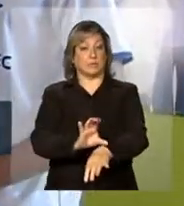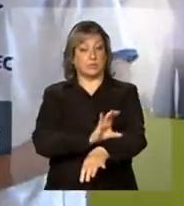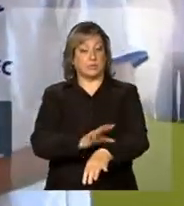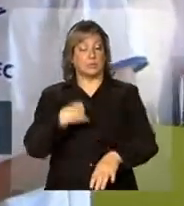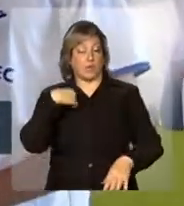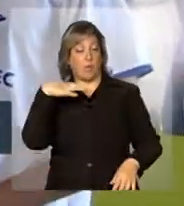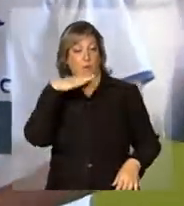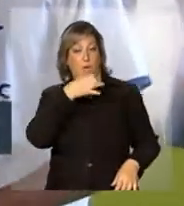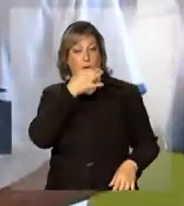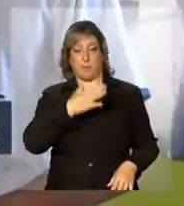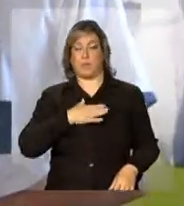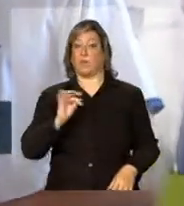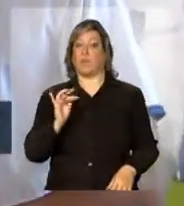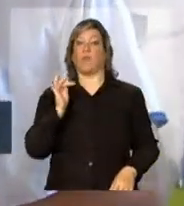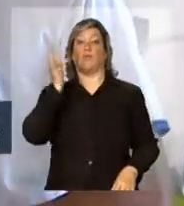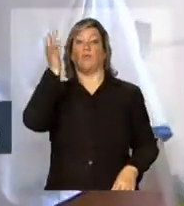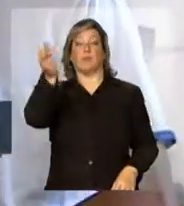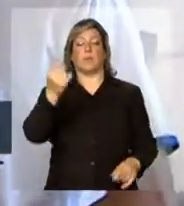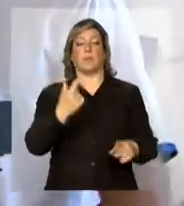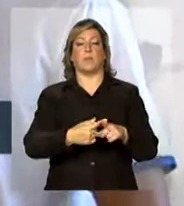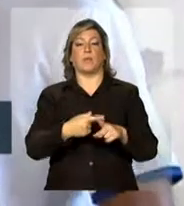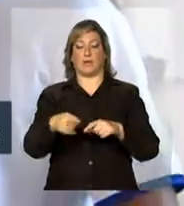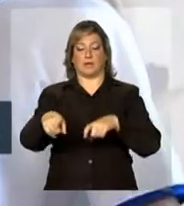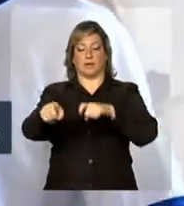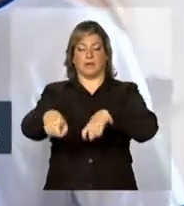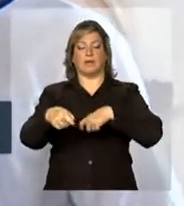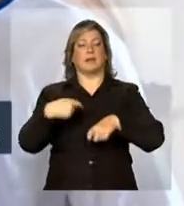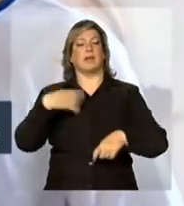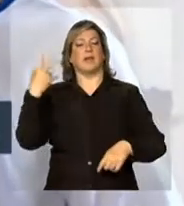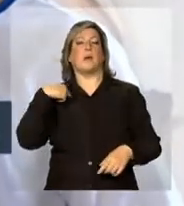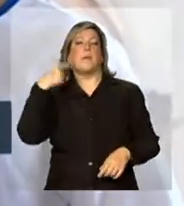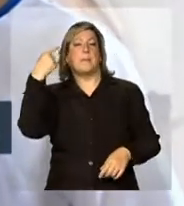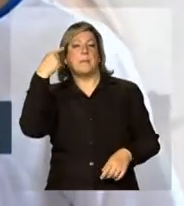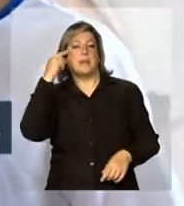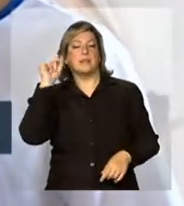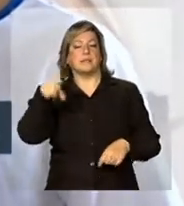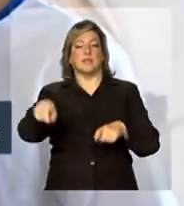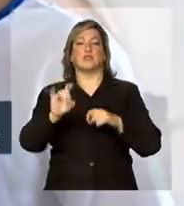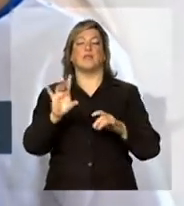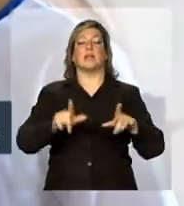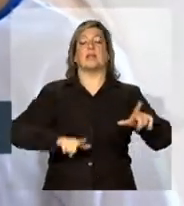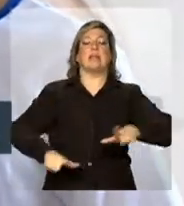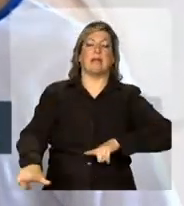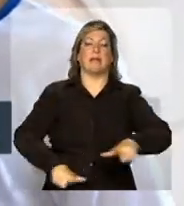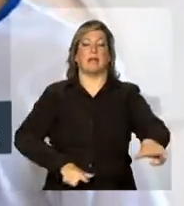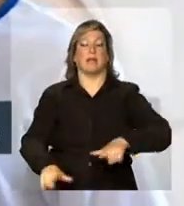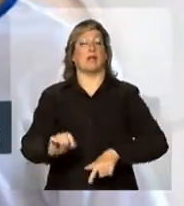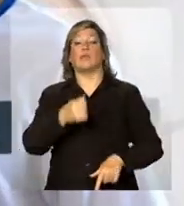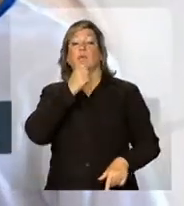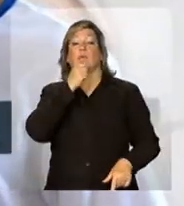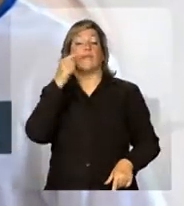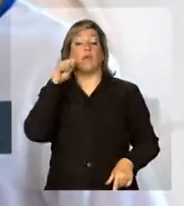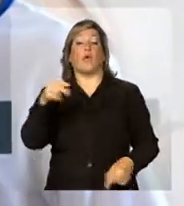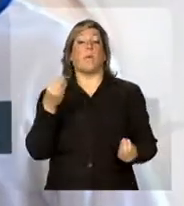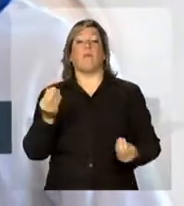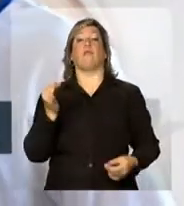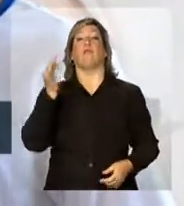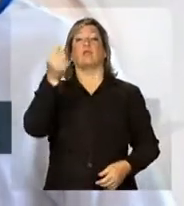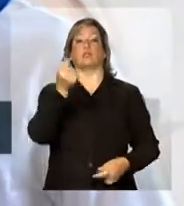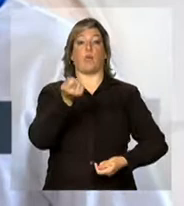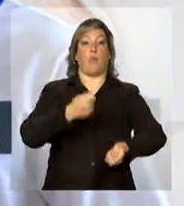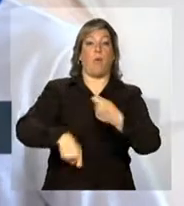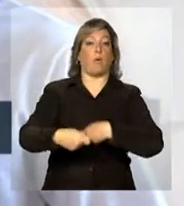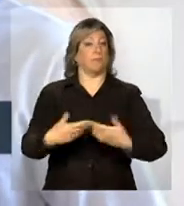mim um futuro, pois eu olhava o campo apenas com uma forma só para trabalhar. E não via meu futuro ali, via meu futuro